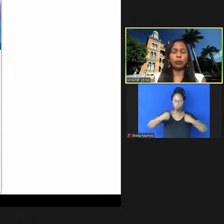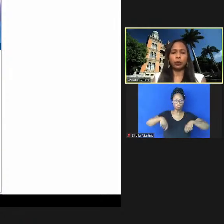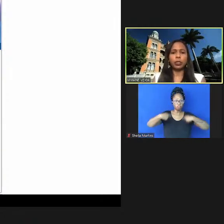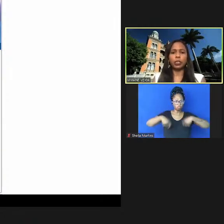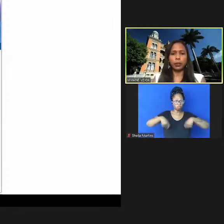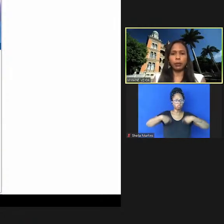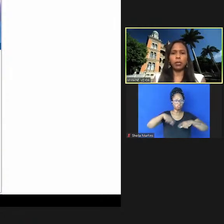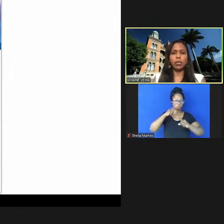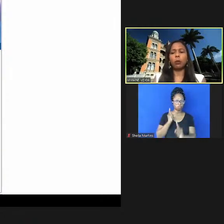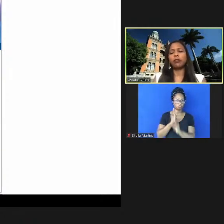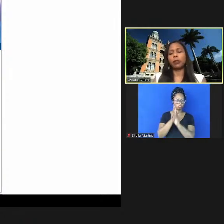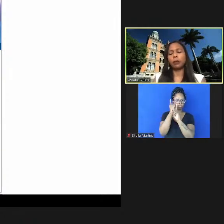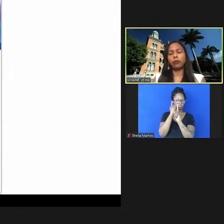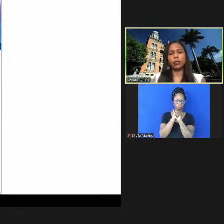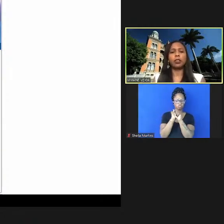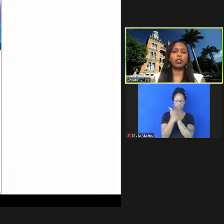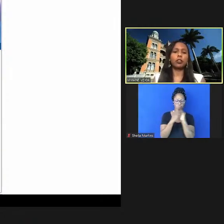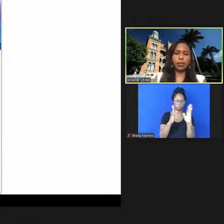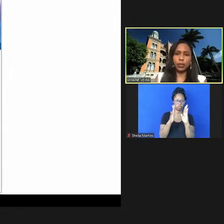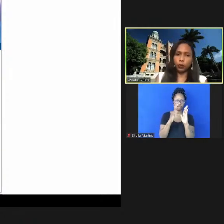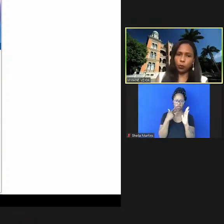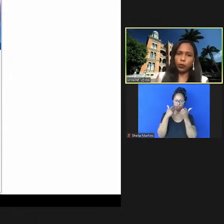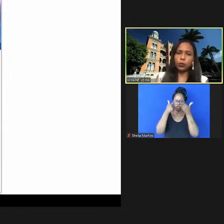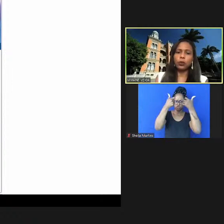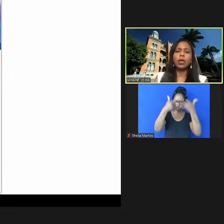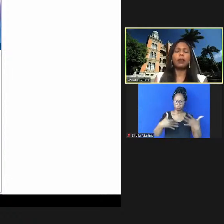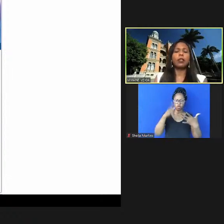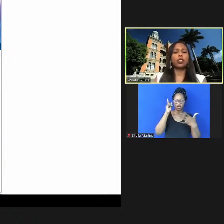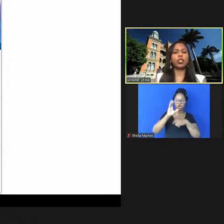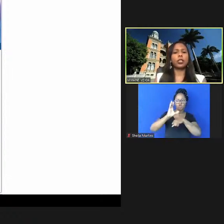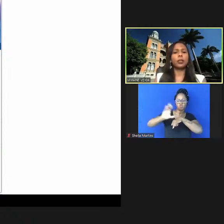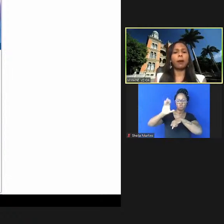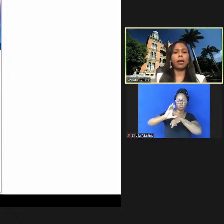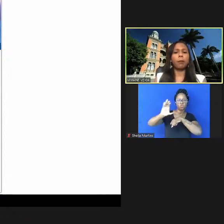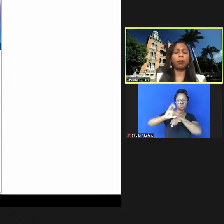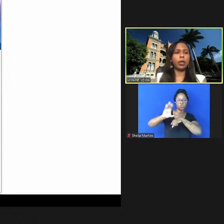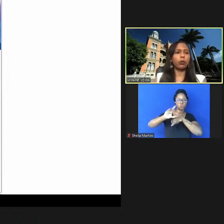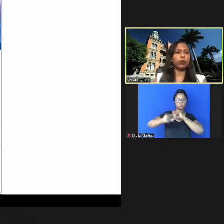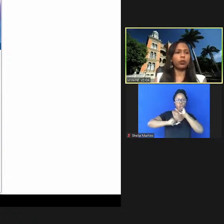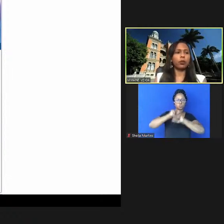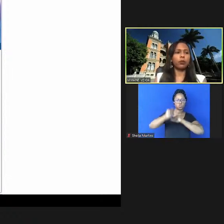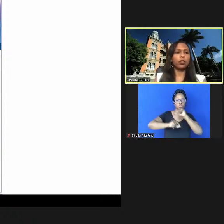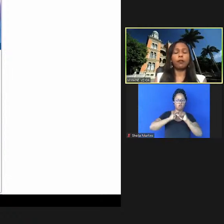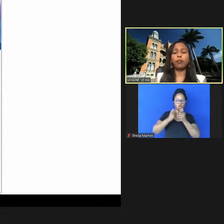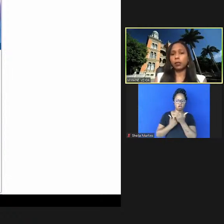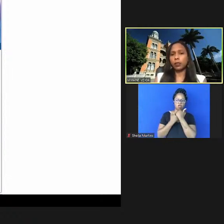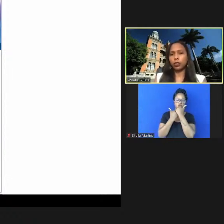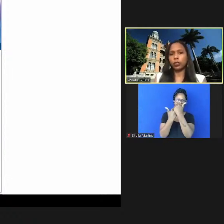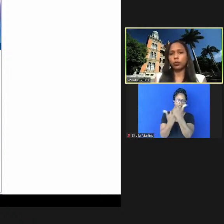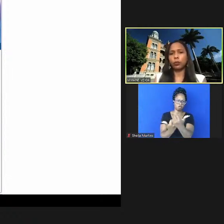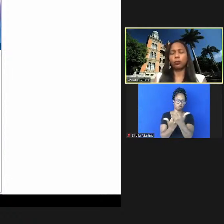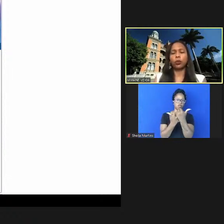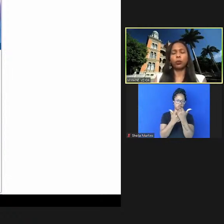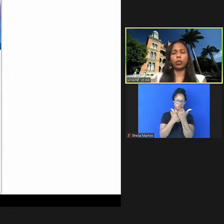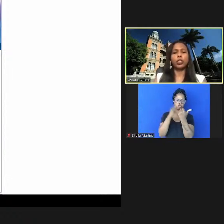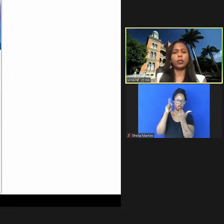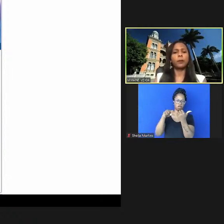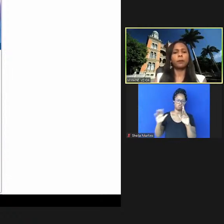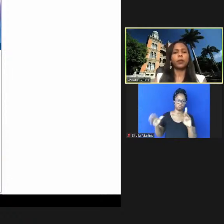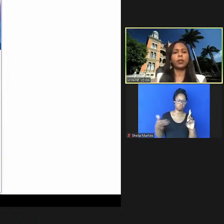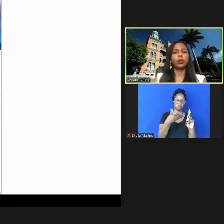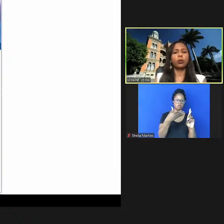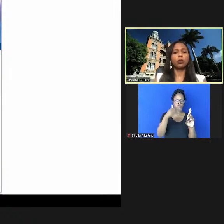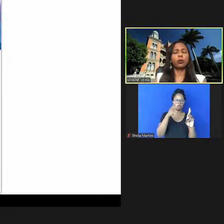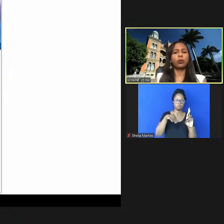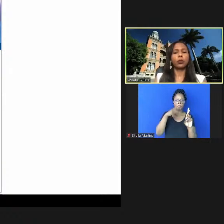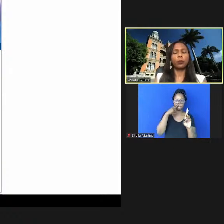identificamos durante a pandemia como eu falei para vocês a gente fez aquele curso de para apoiar os referencistas no boletim